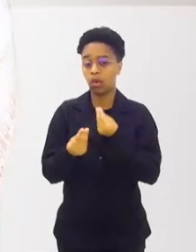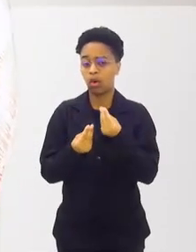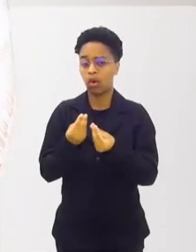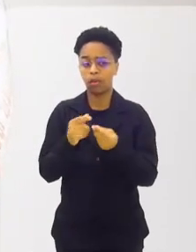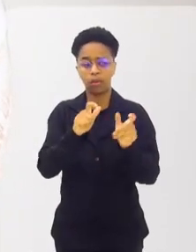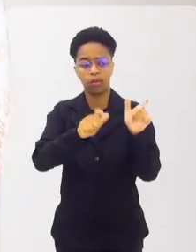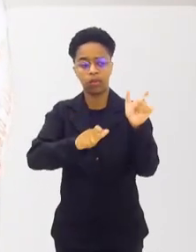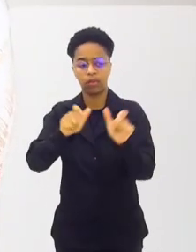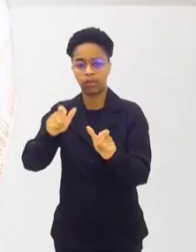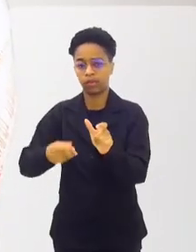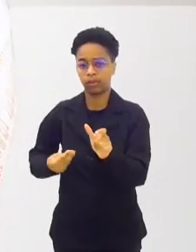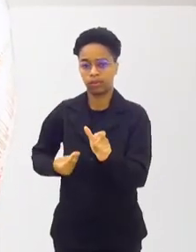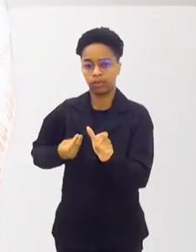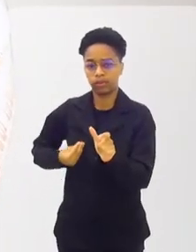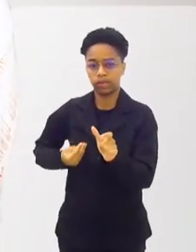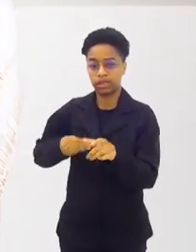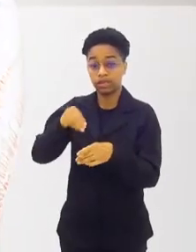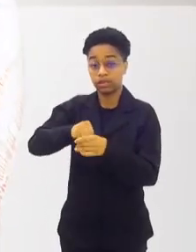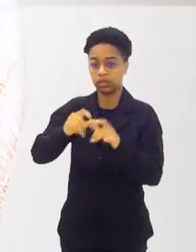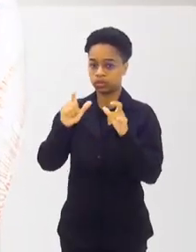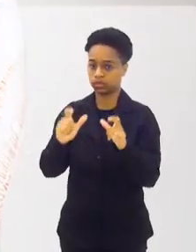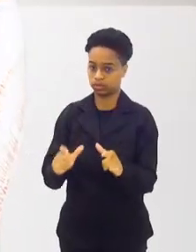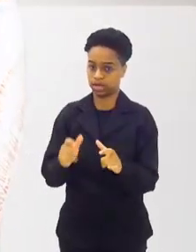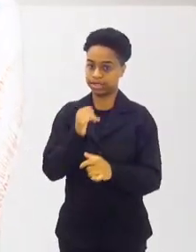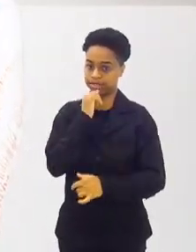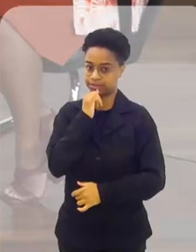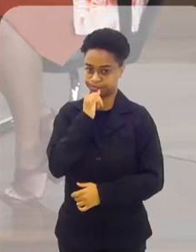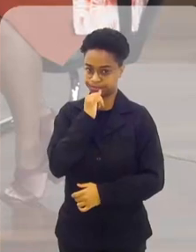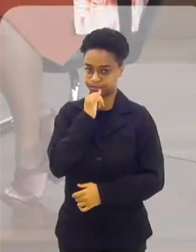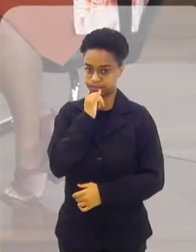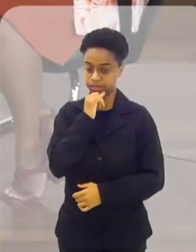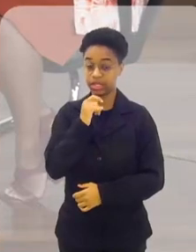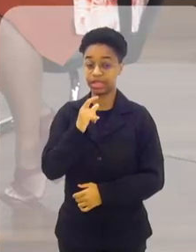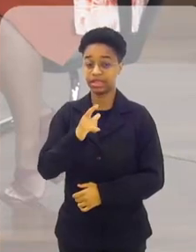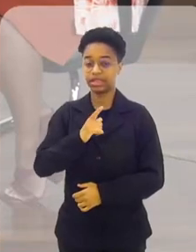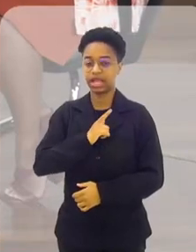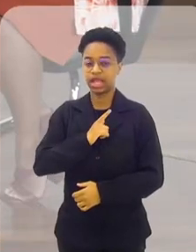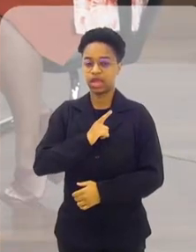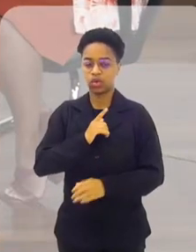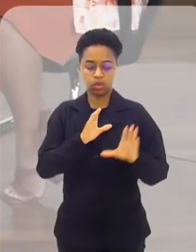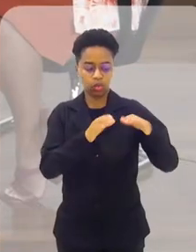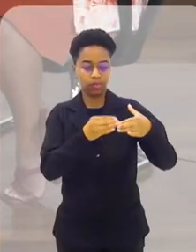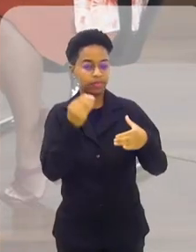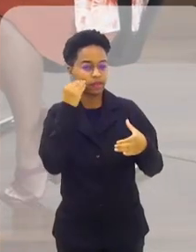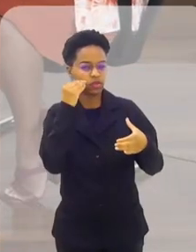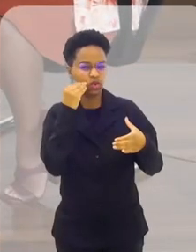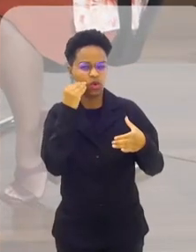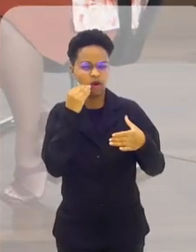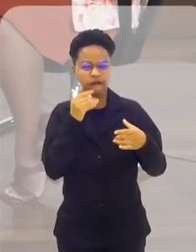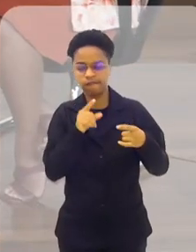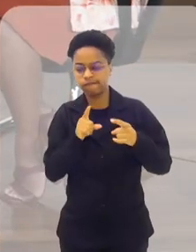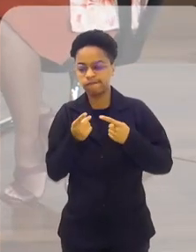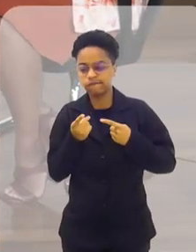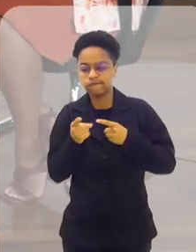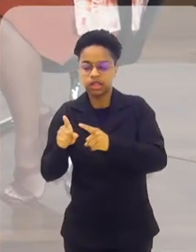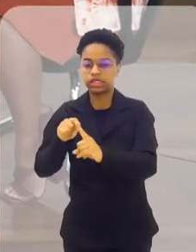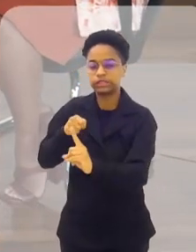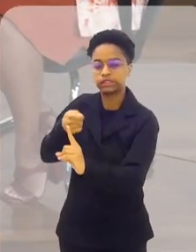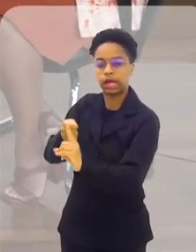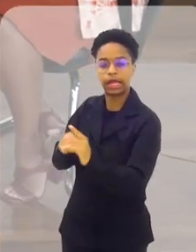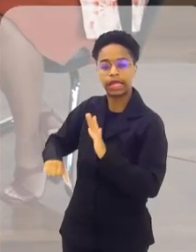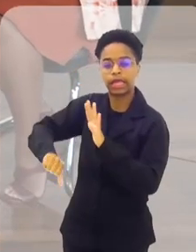dessas pessoas nos territórios, né? Por exemplo, a gente teve uma tentativa de criminalização grande